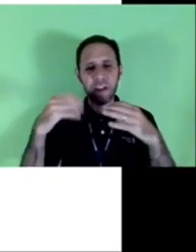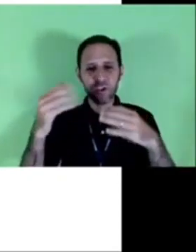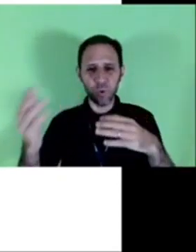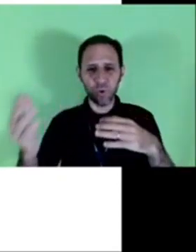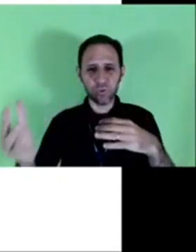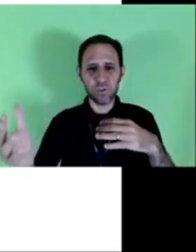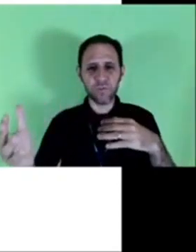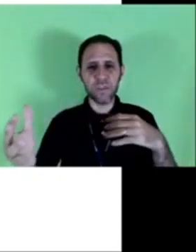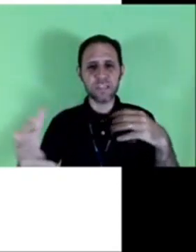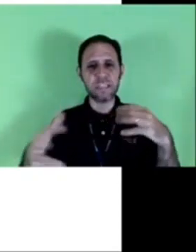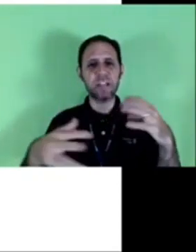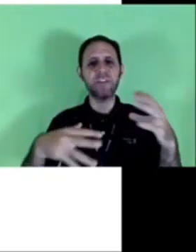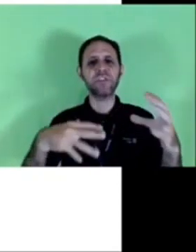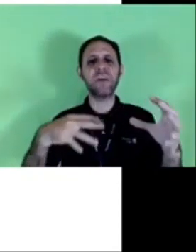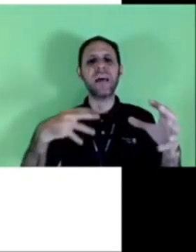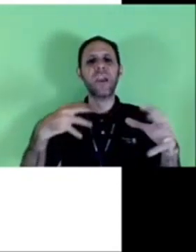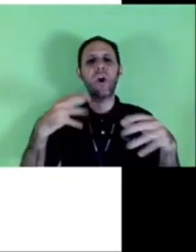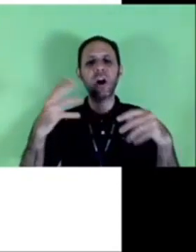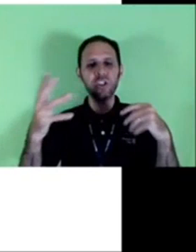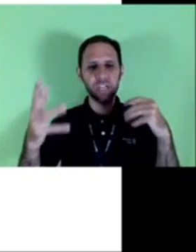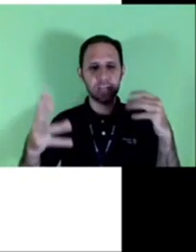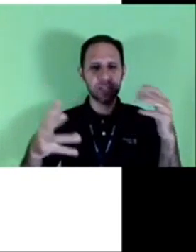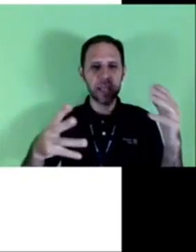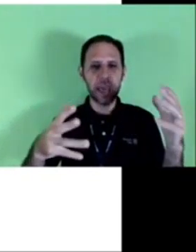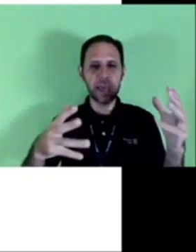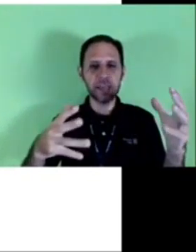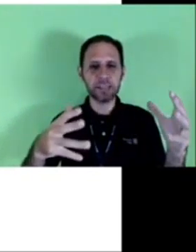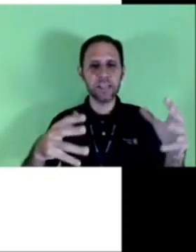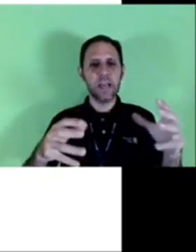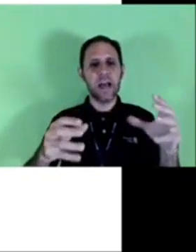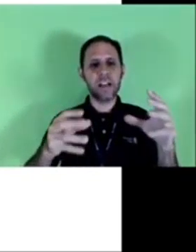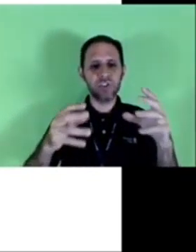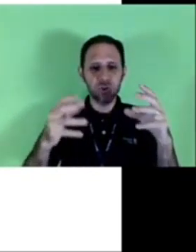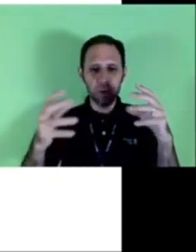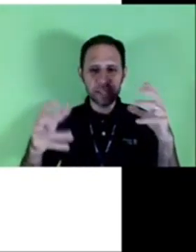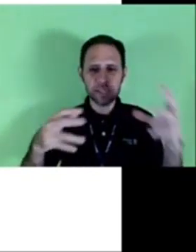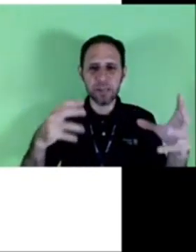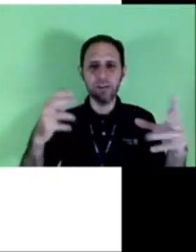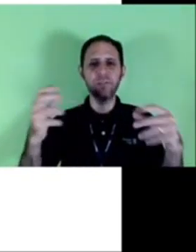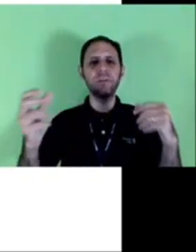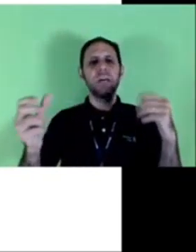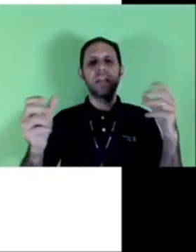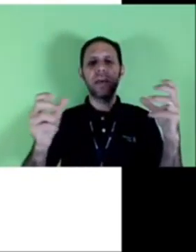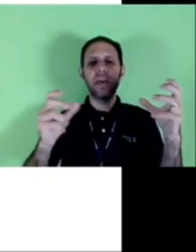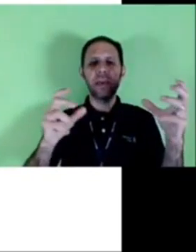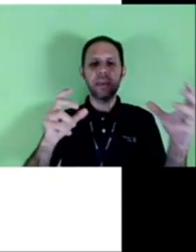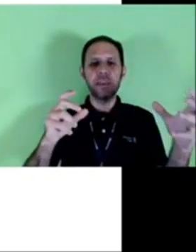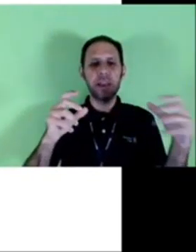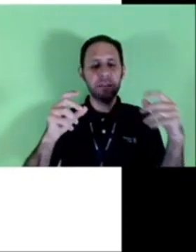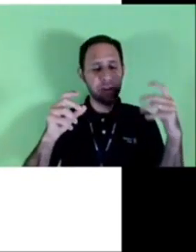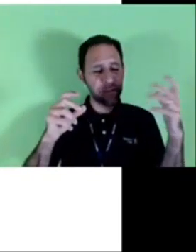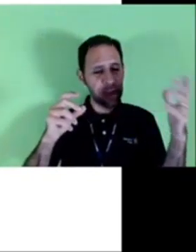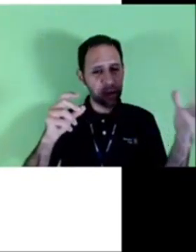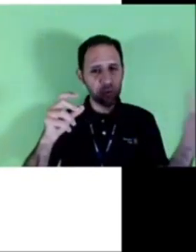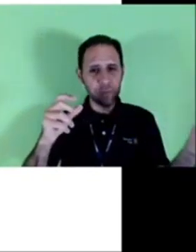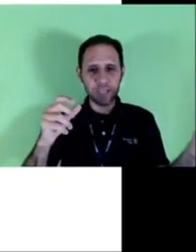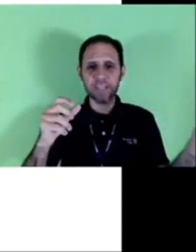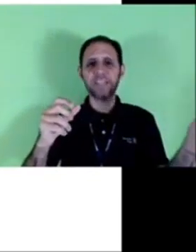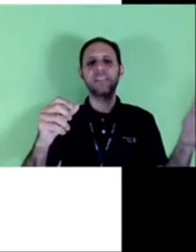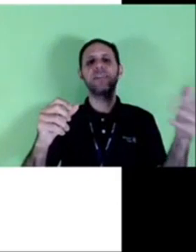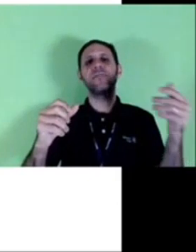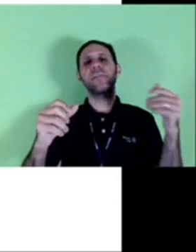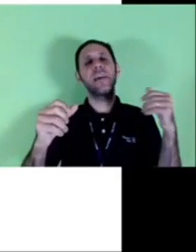abordar vários pontos de vista através de uma lógica de ideias articulação e aí vai vir